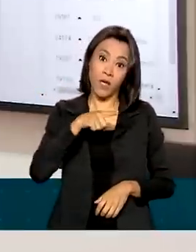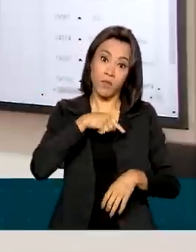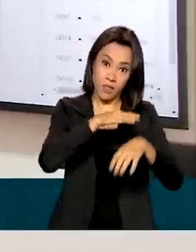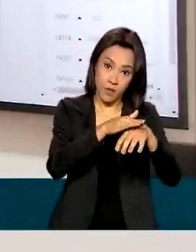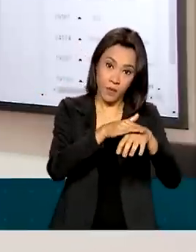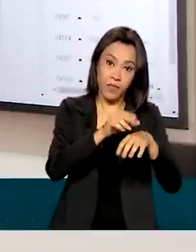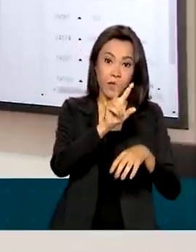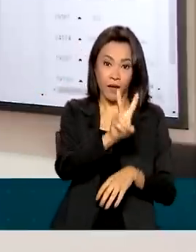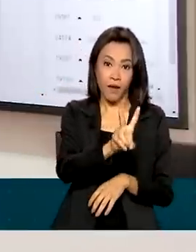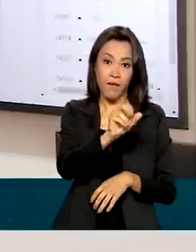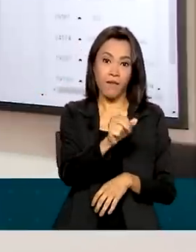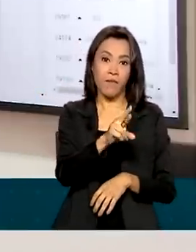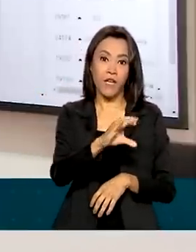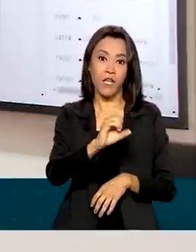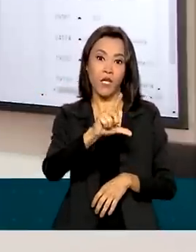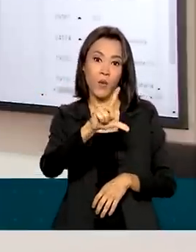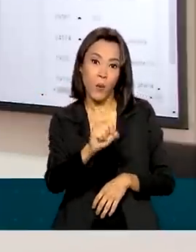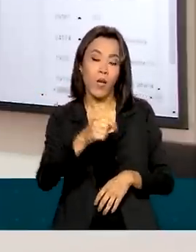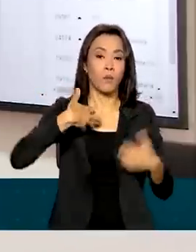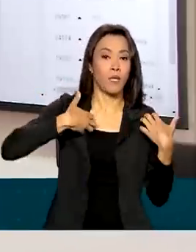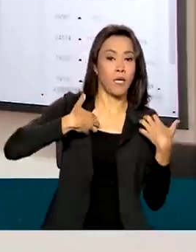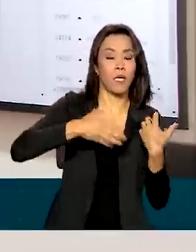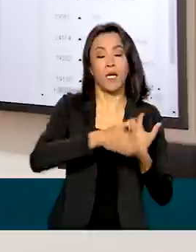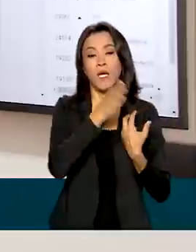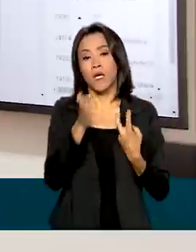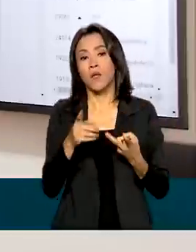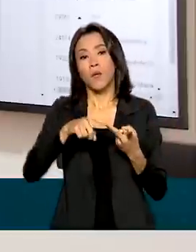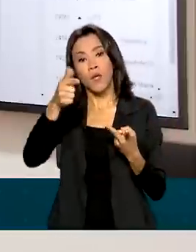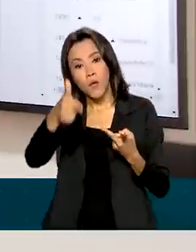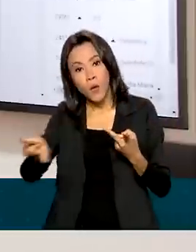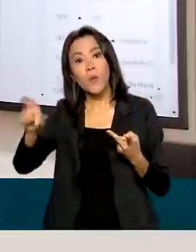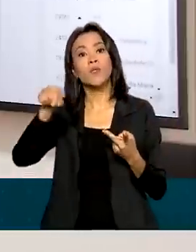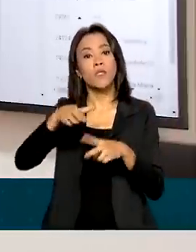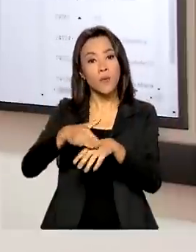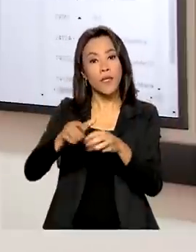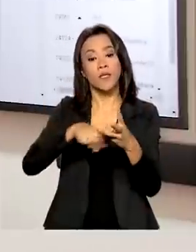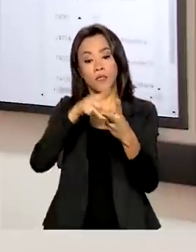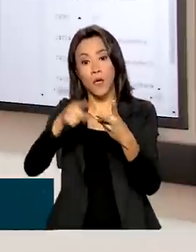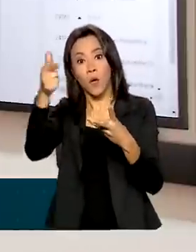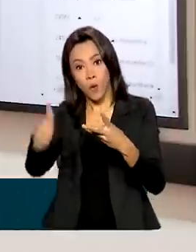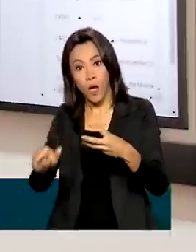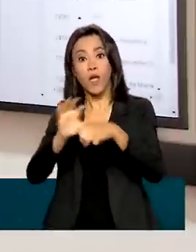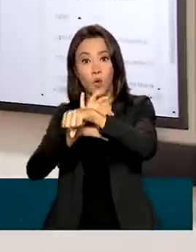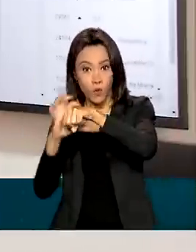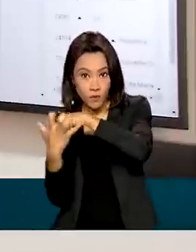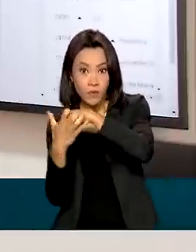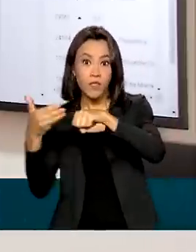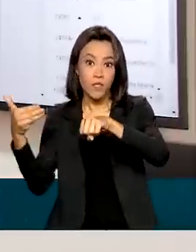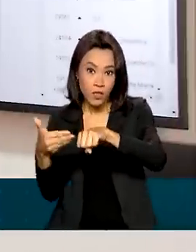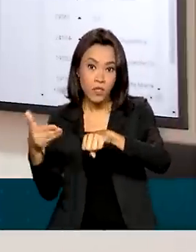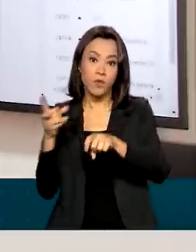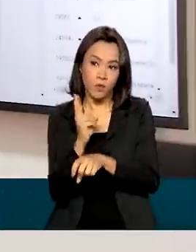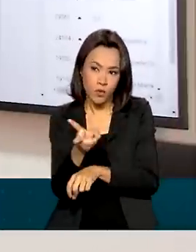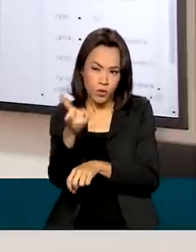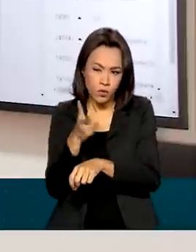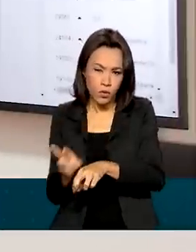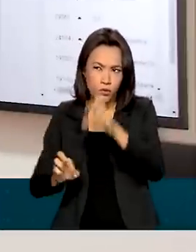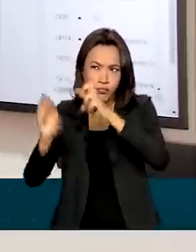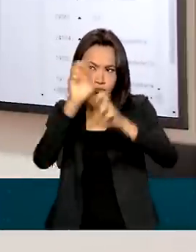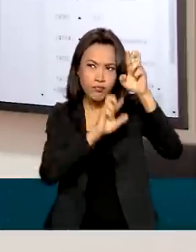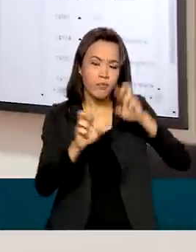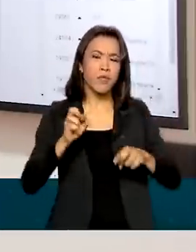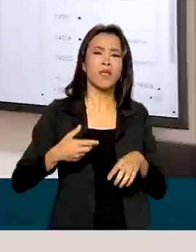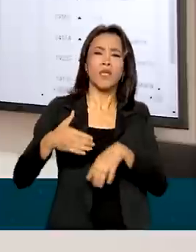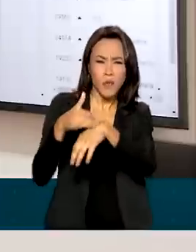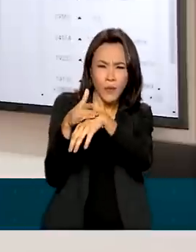a varíola do macaco, a hepatite de etiologia desconhecida, a própria Covid, a gente continua mantendo esse monitoramento, e doenças já